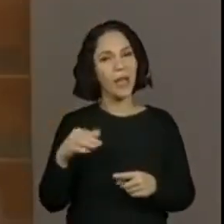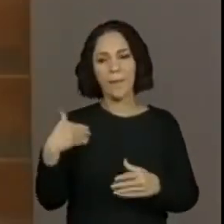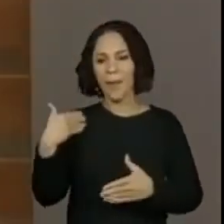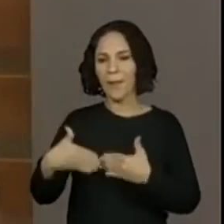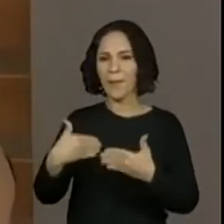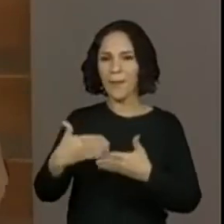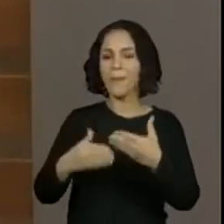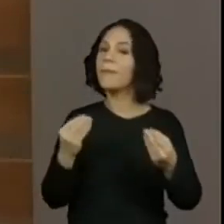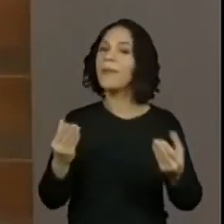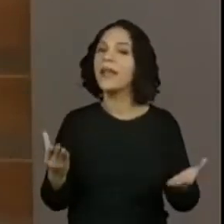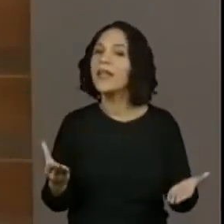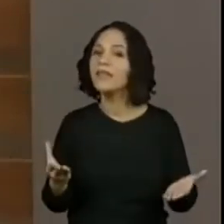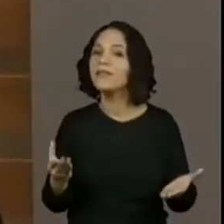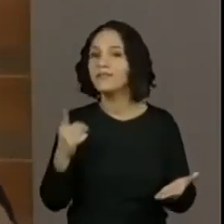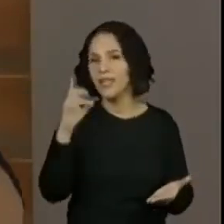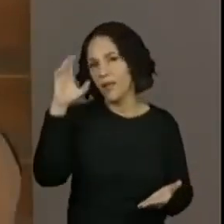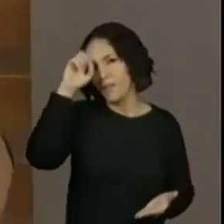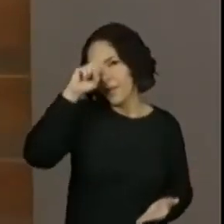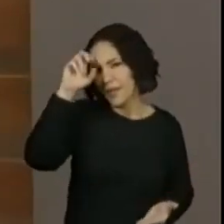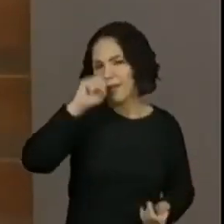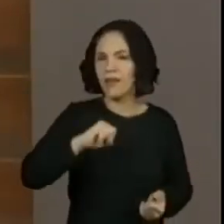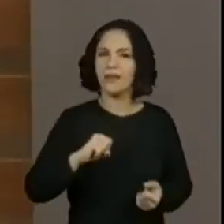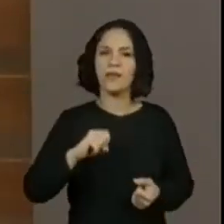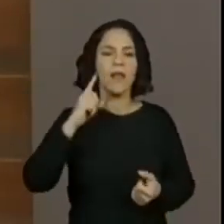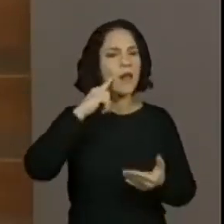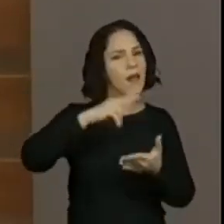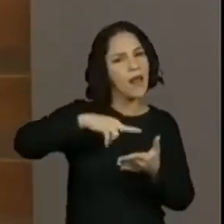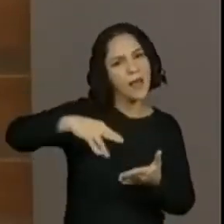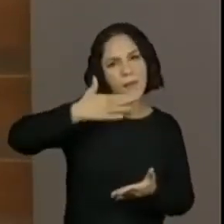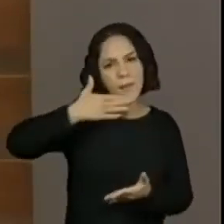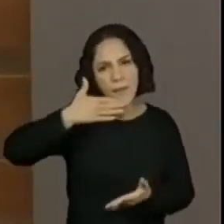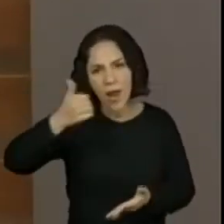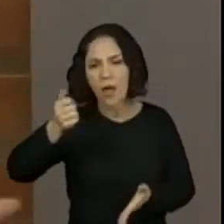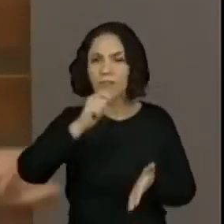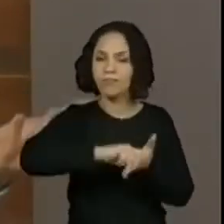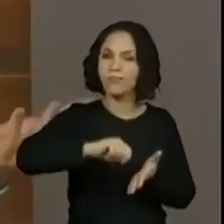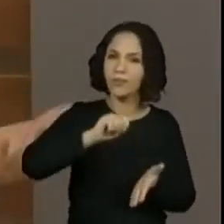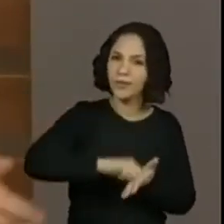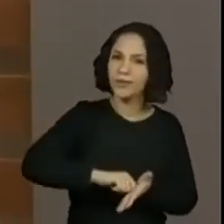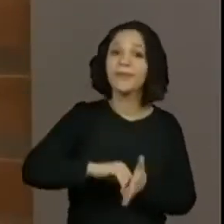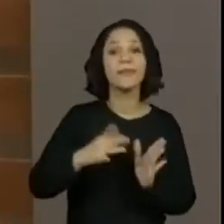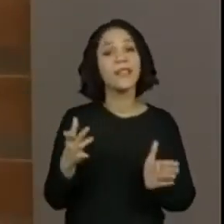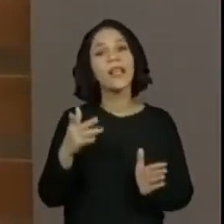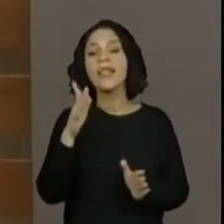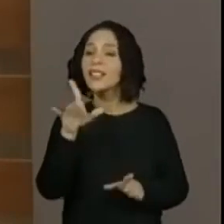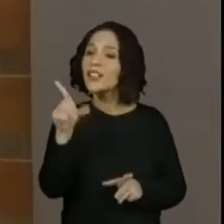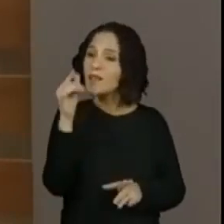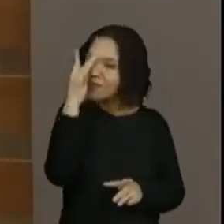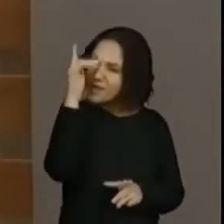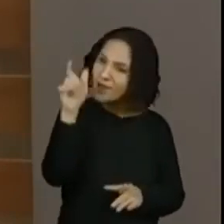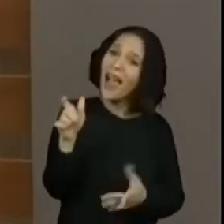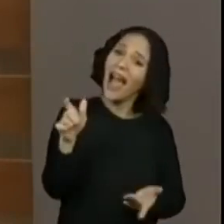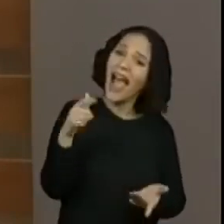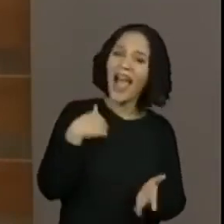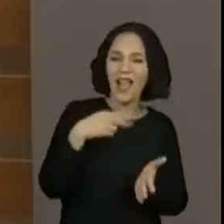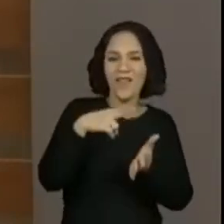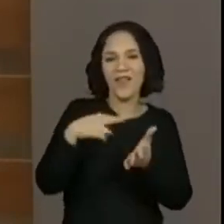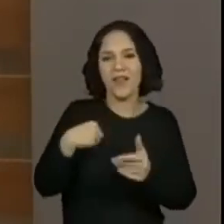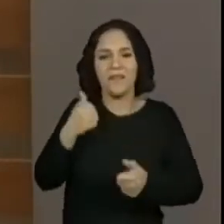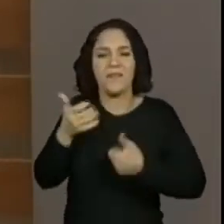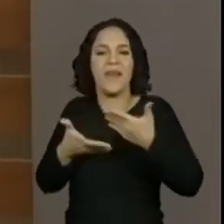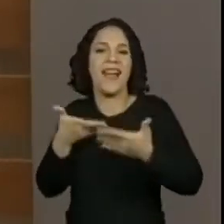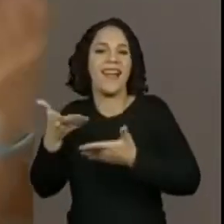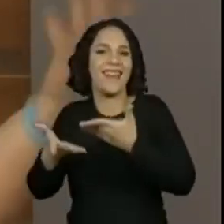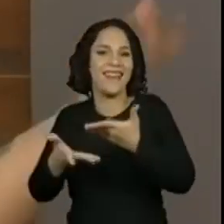isso para além de você aprender, para a leitura melhorar. Escrita, crianças. Ah, vamos escolher alguém bacana para a gente falar, deixa eu ler algo especial